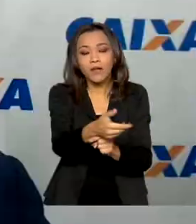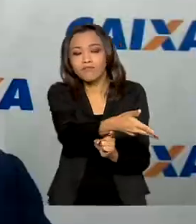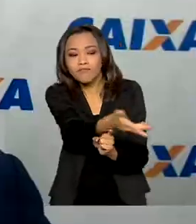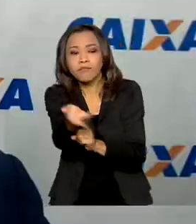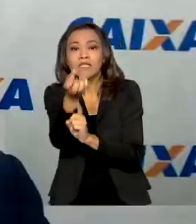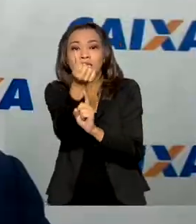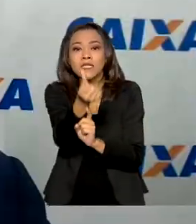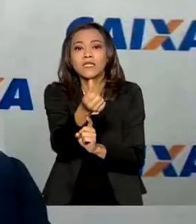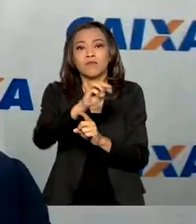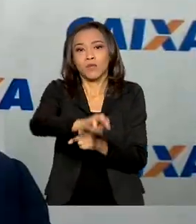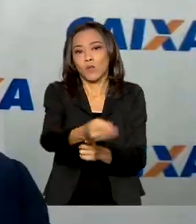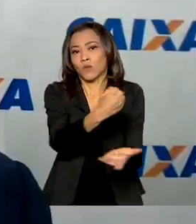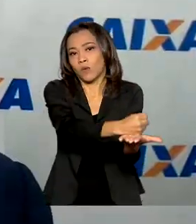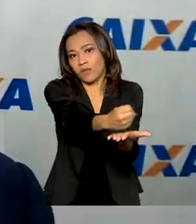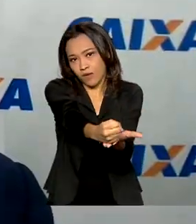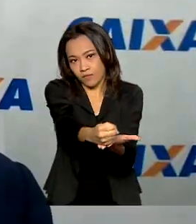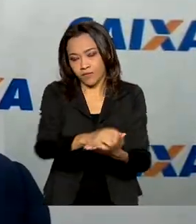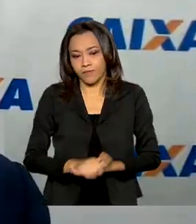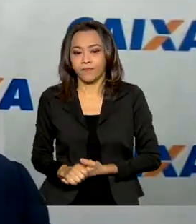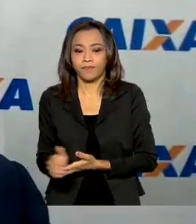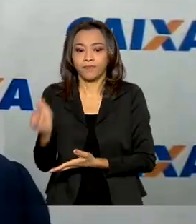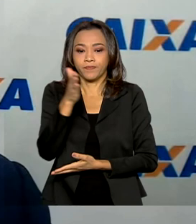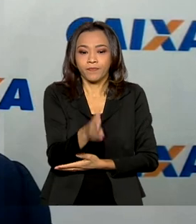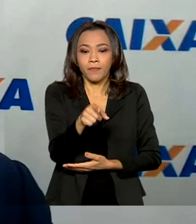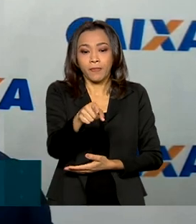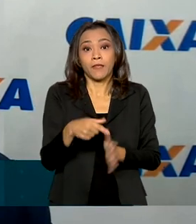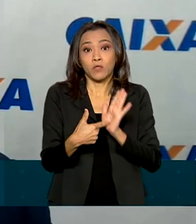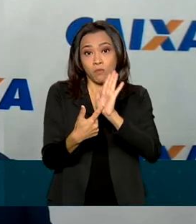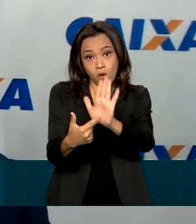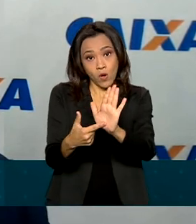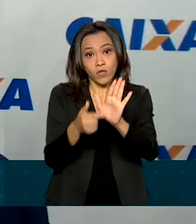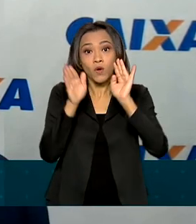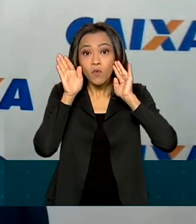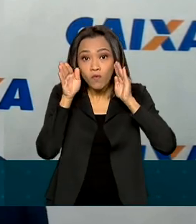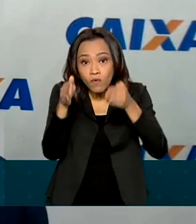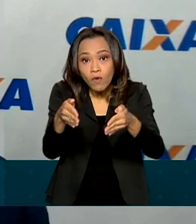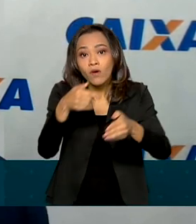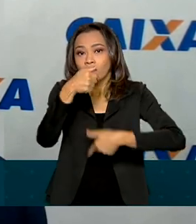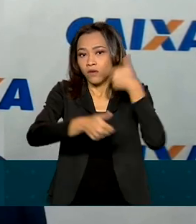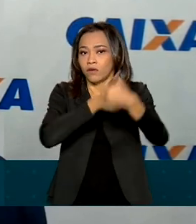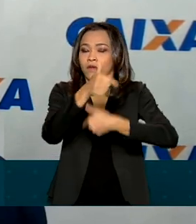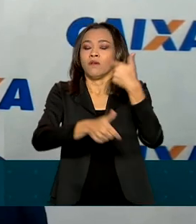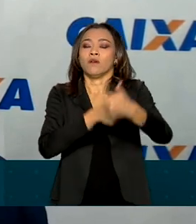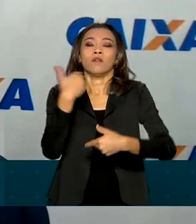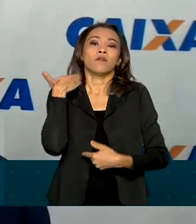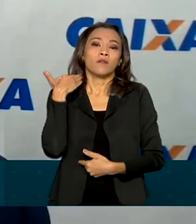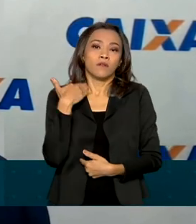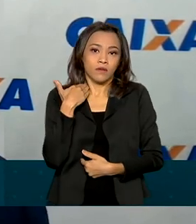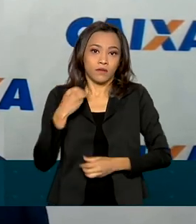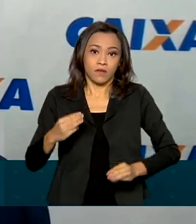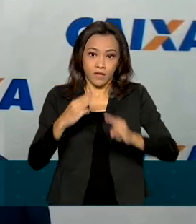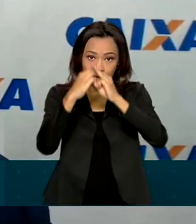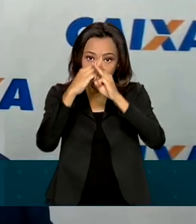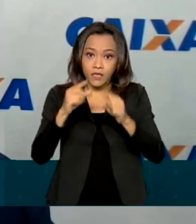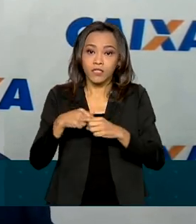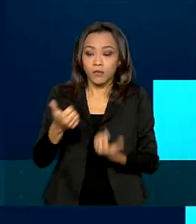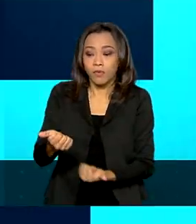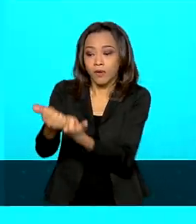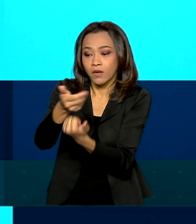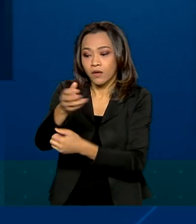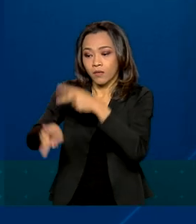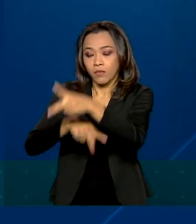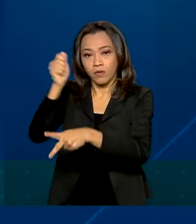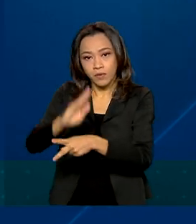contratos. Isso demonstra o foco da Caixa na população brasileira, na geração de renda.